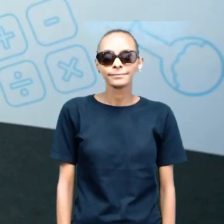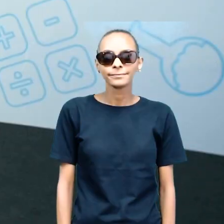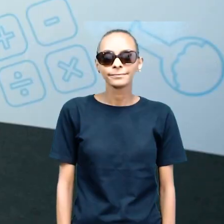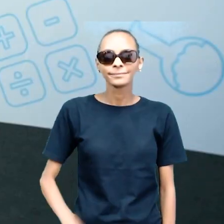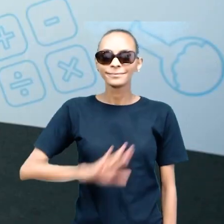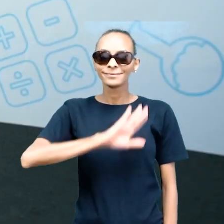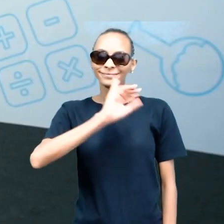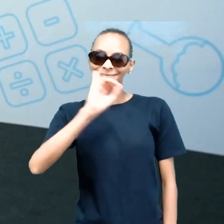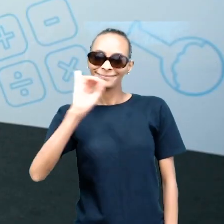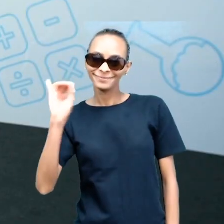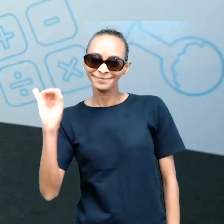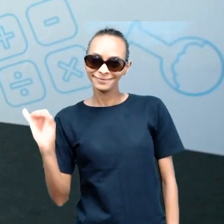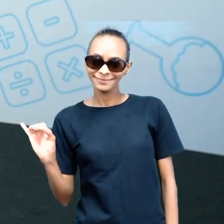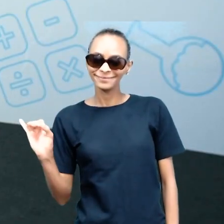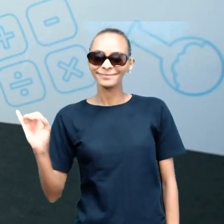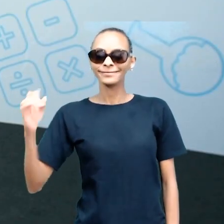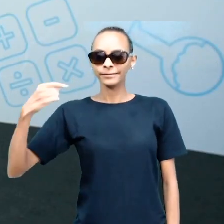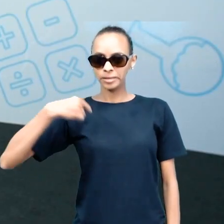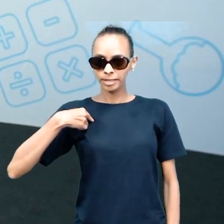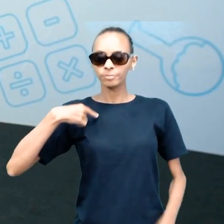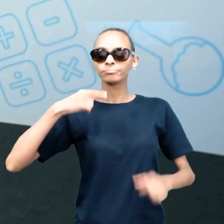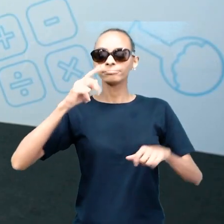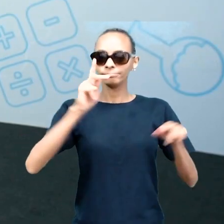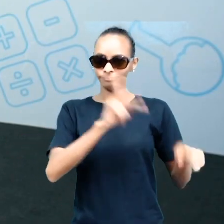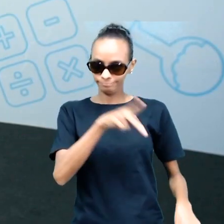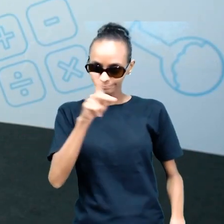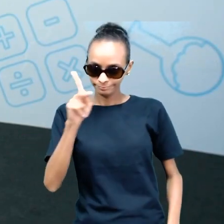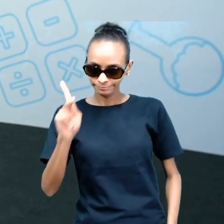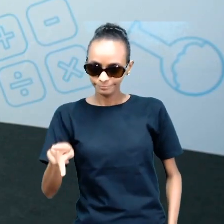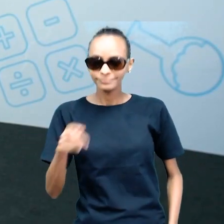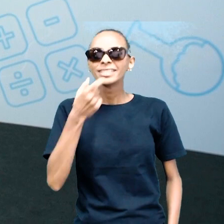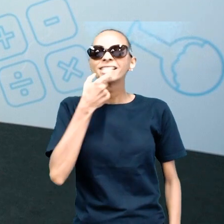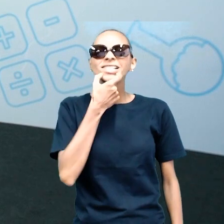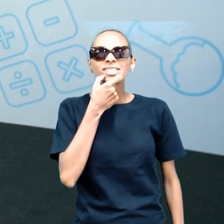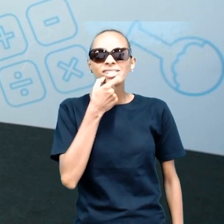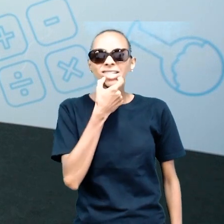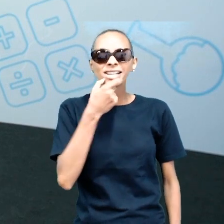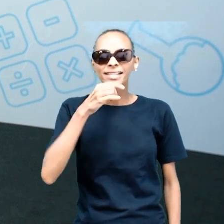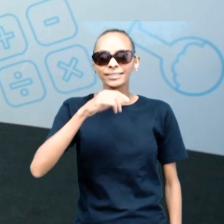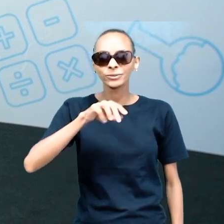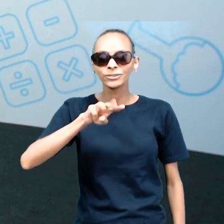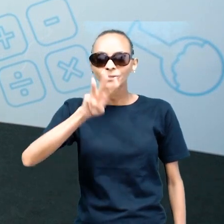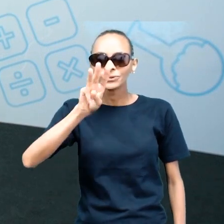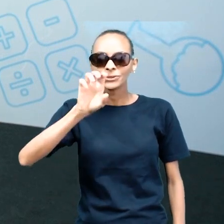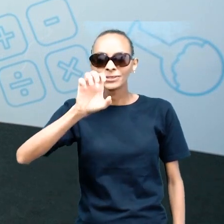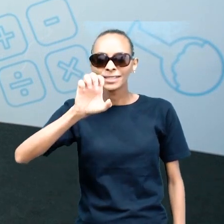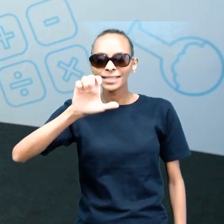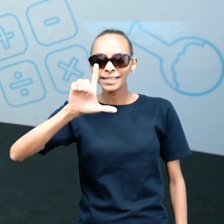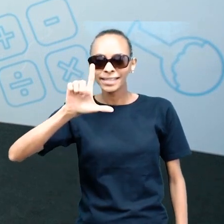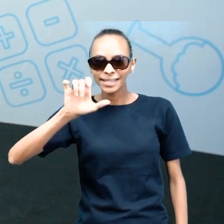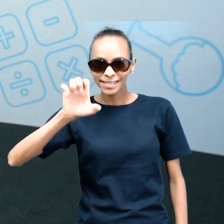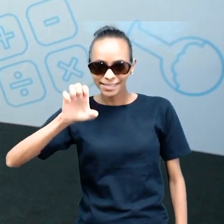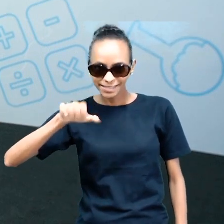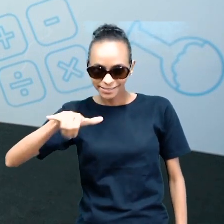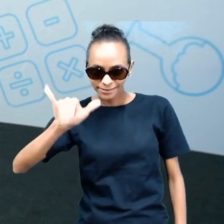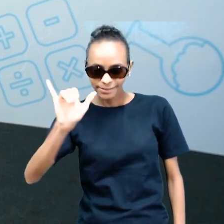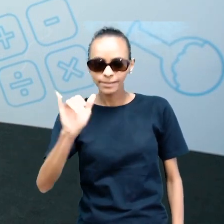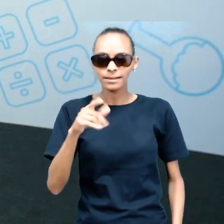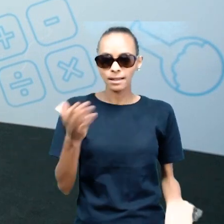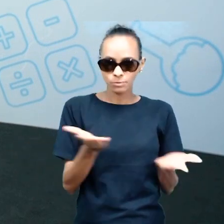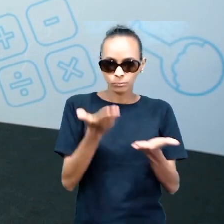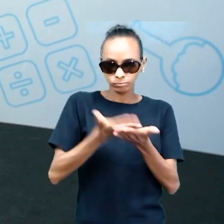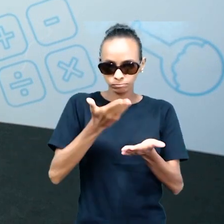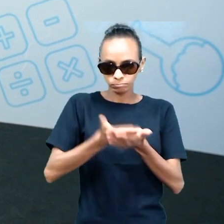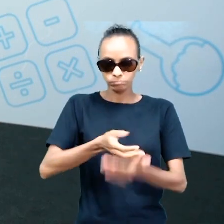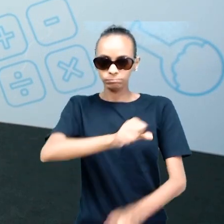Olá, eu sou o professor Wesley, professor de língua inglesa, e hoje a aula vai para os alunos de oitavos